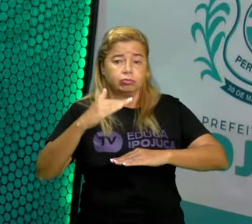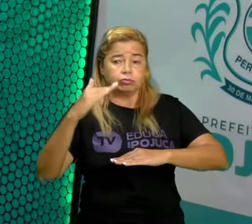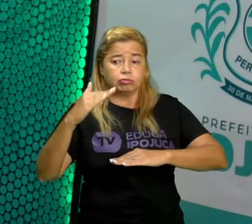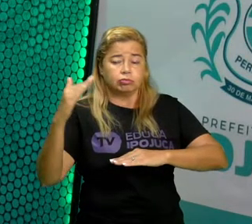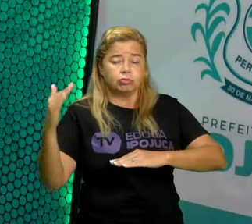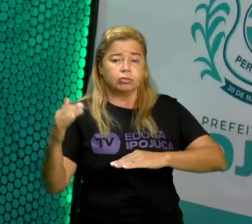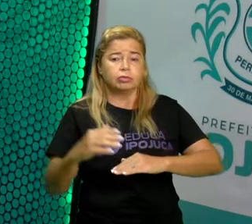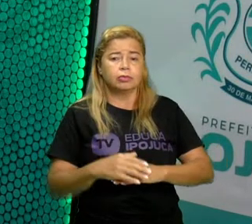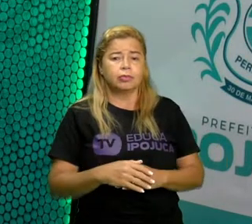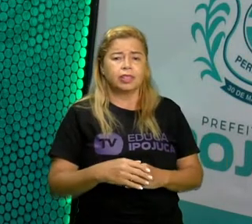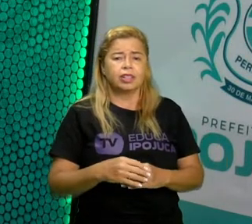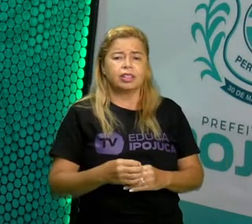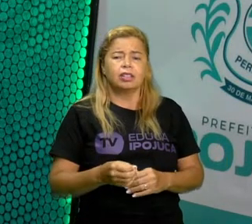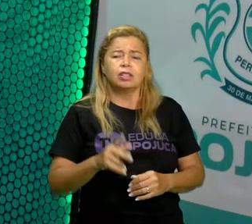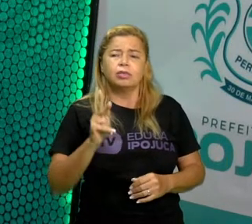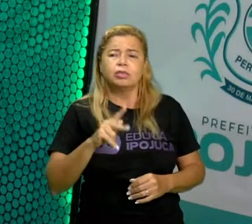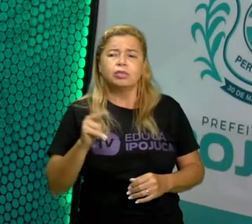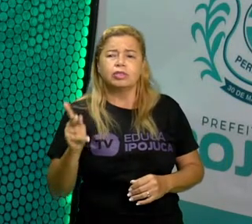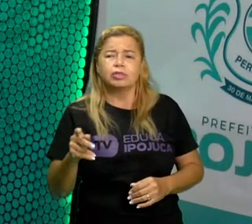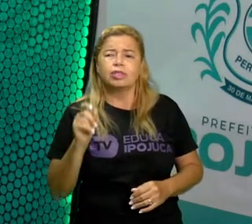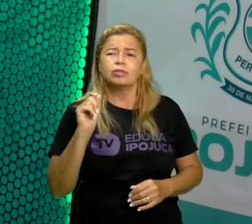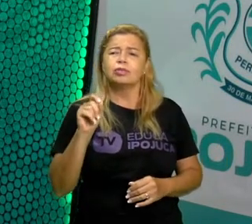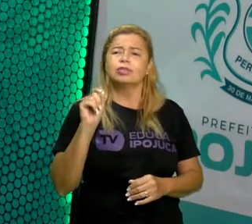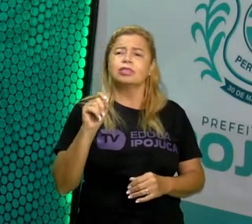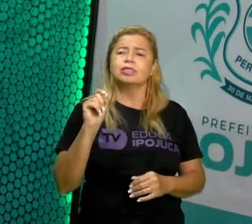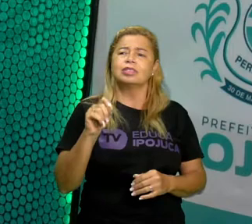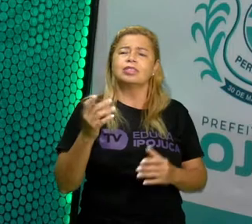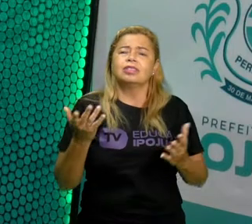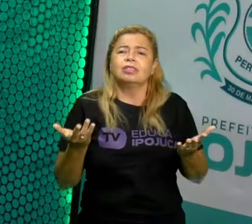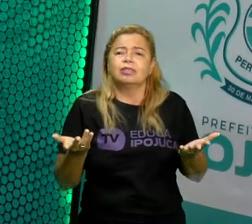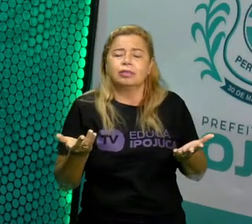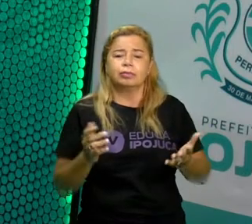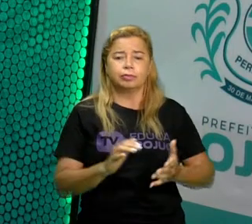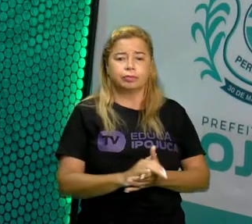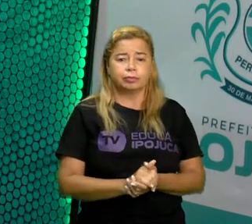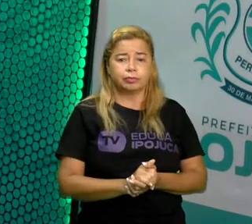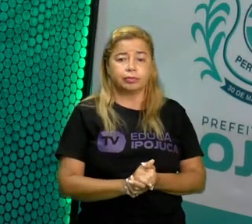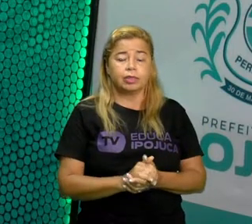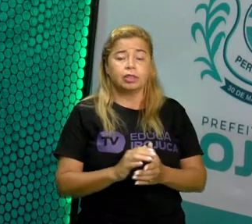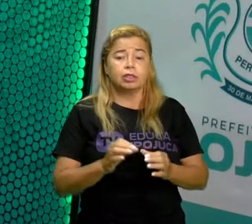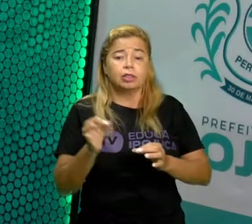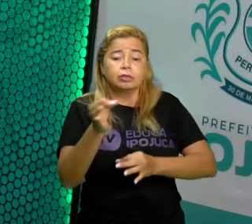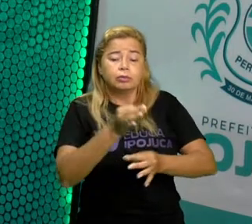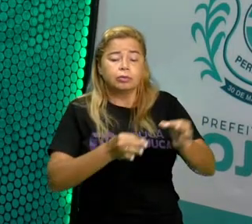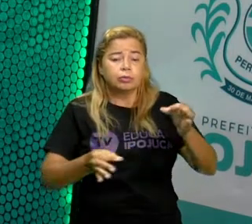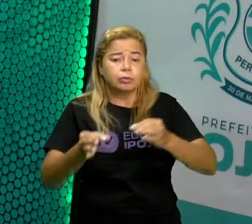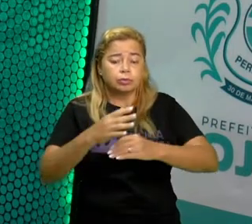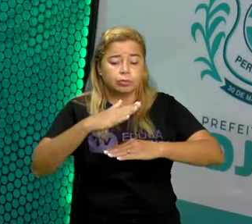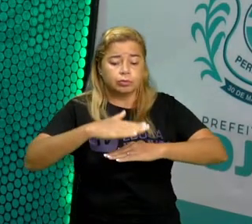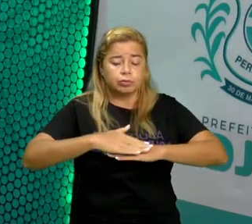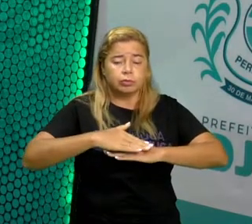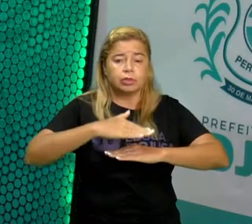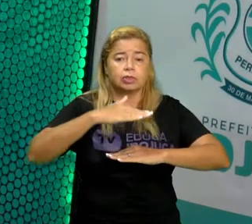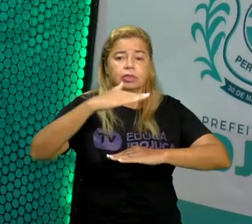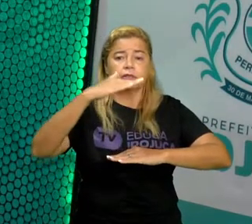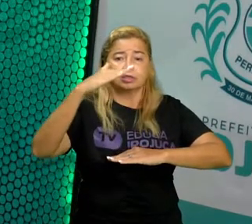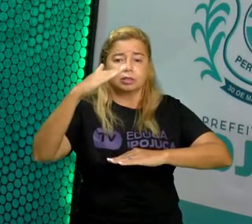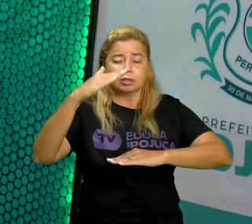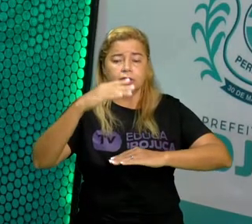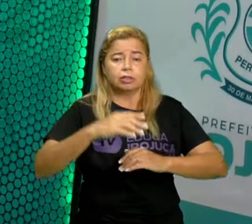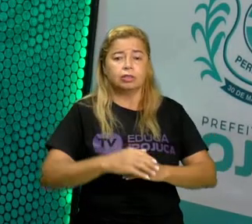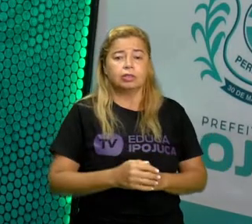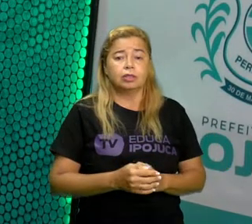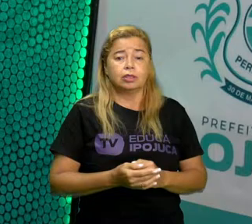agiu? Ordem crescente. O que é isso? A ordem crescente é quando o número vai